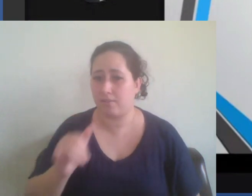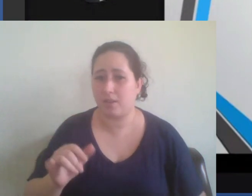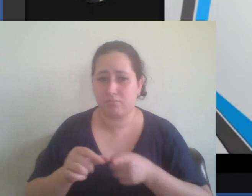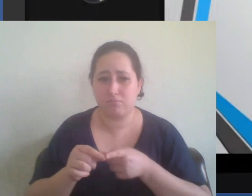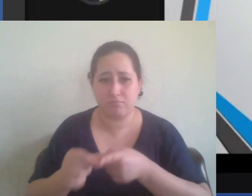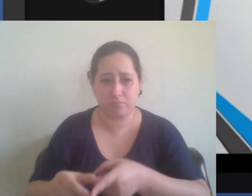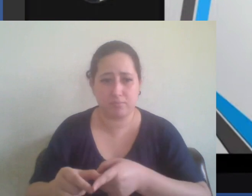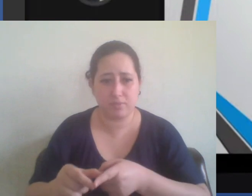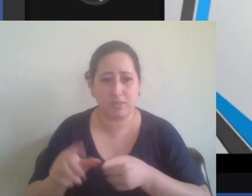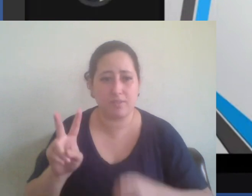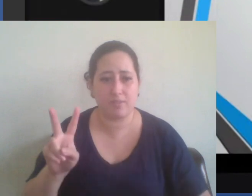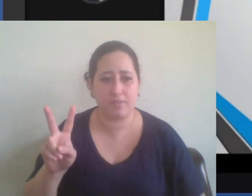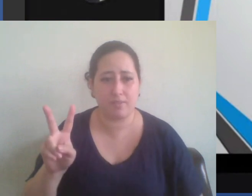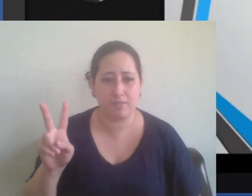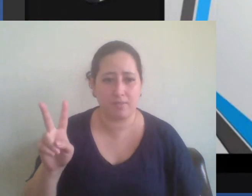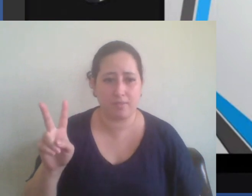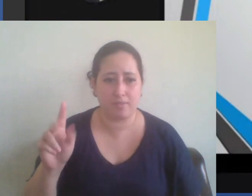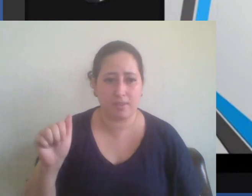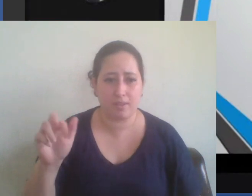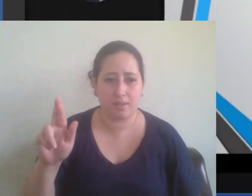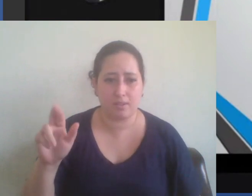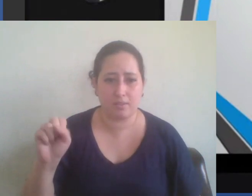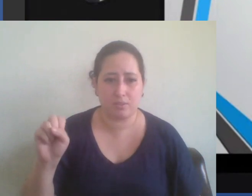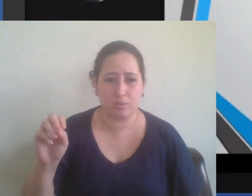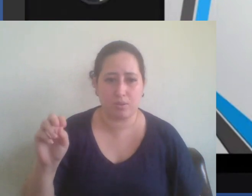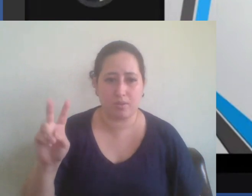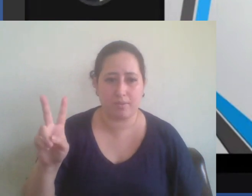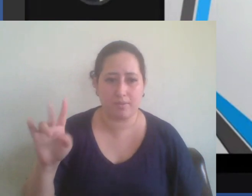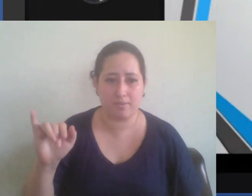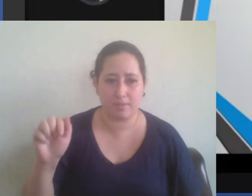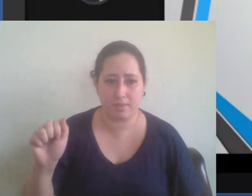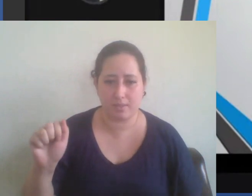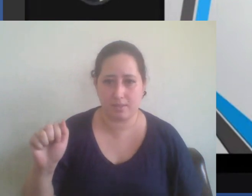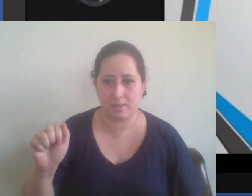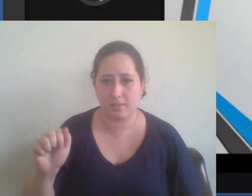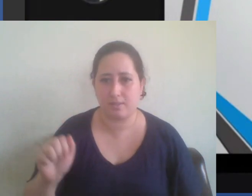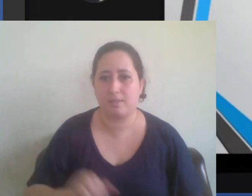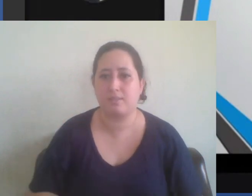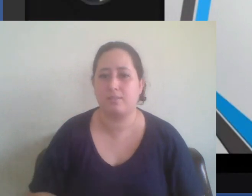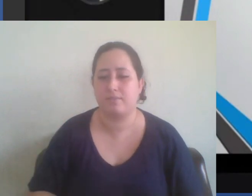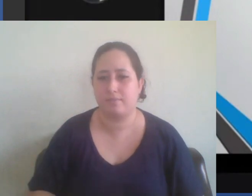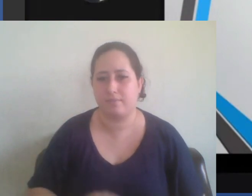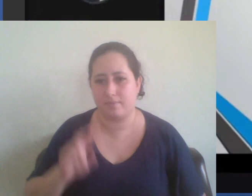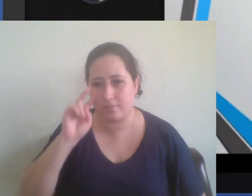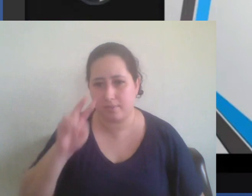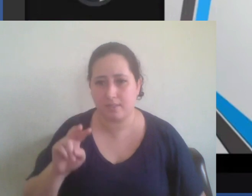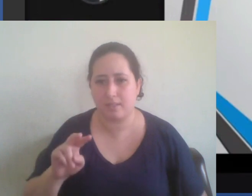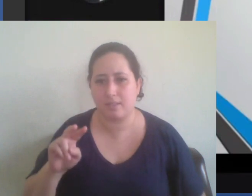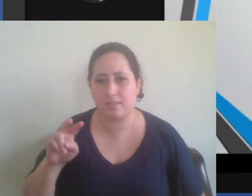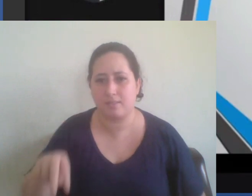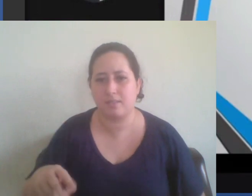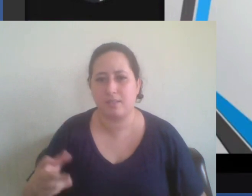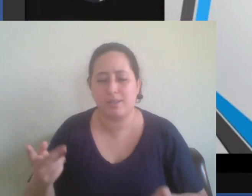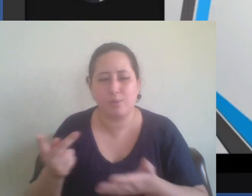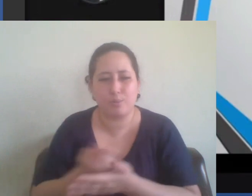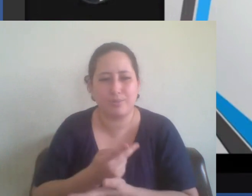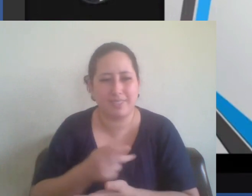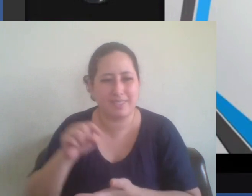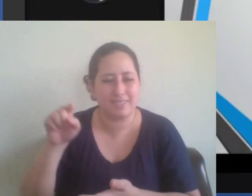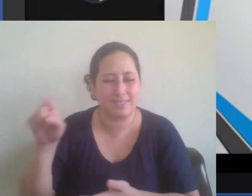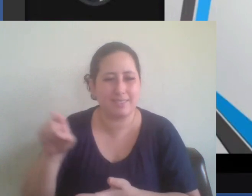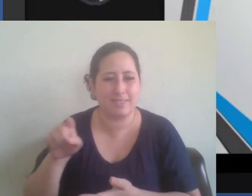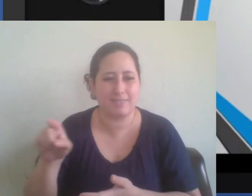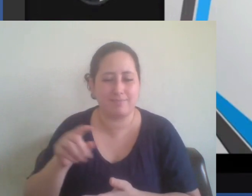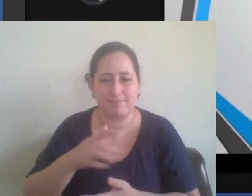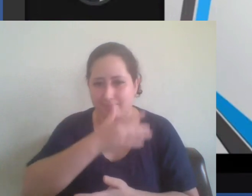é uma das partes mais estarrecedoras do que ocorre com